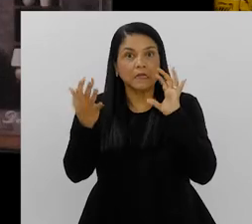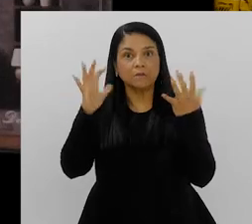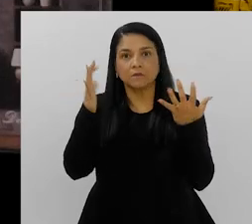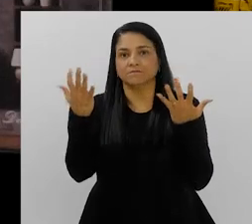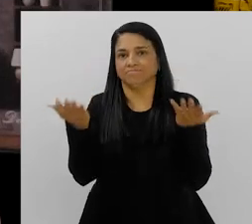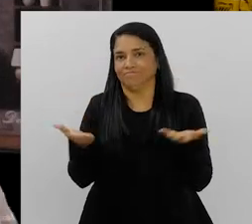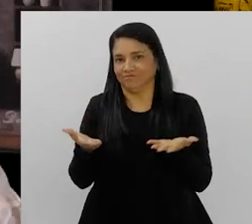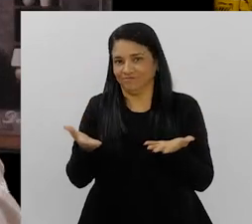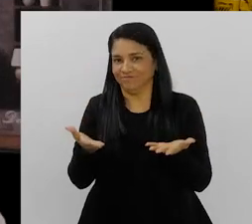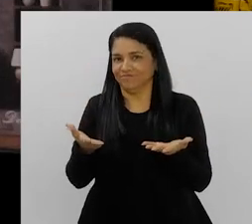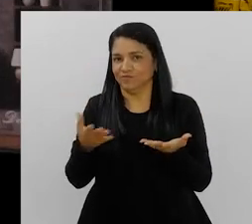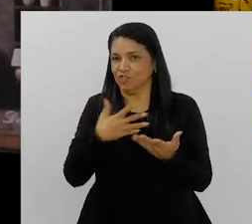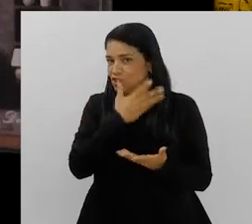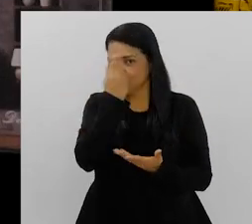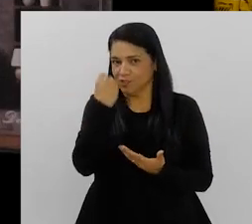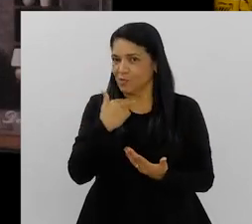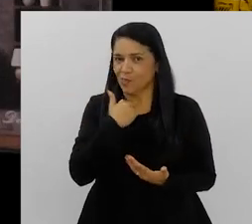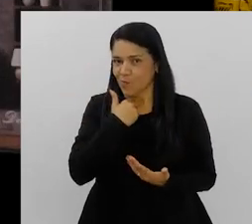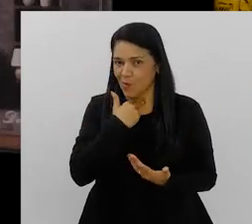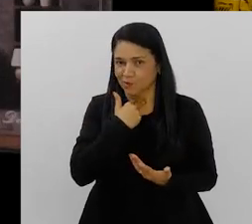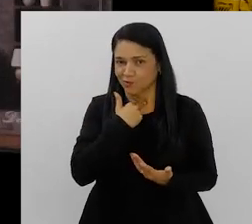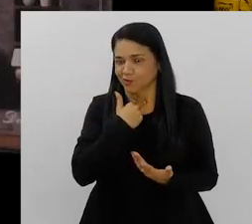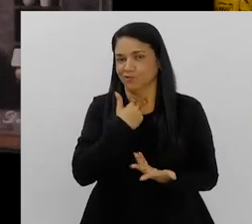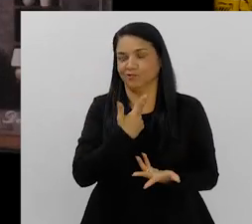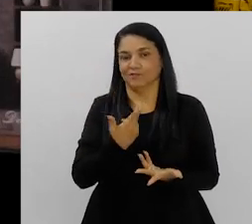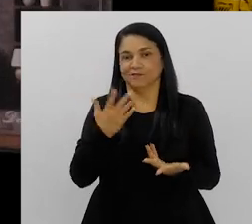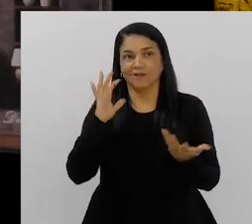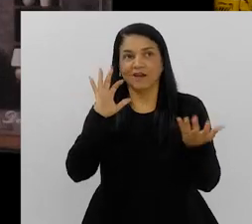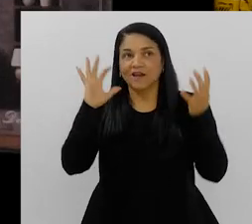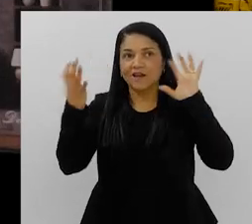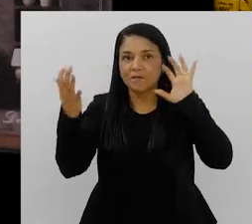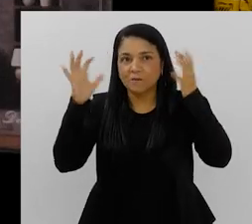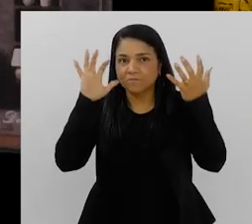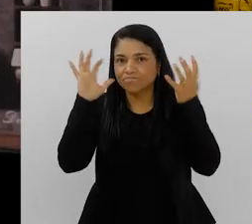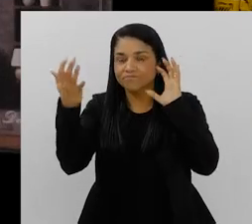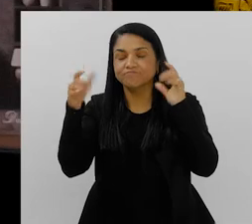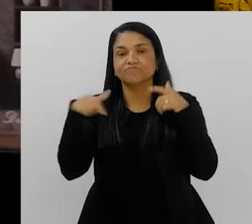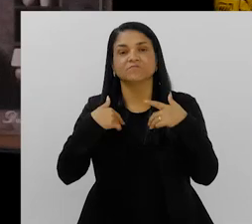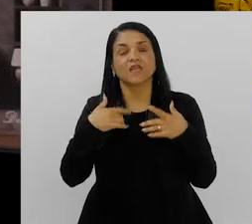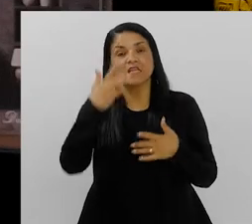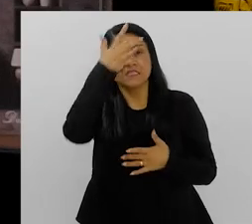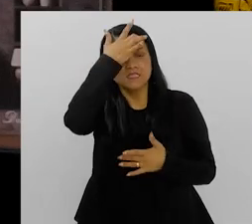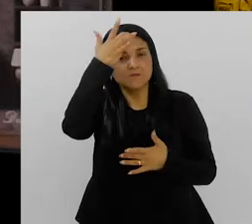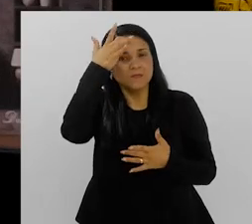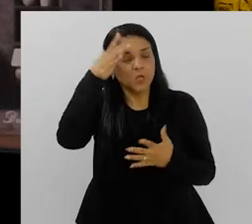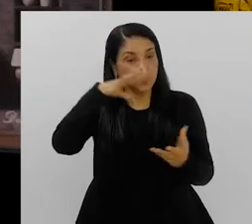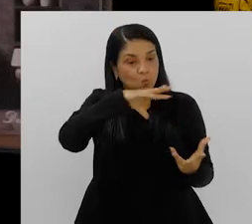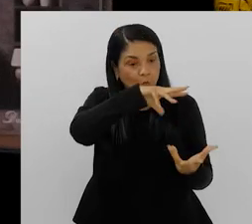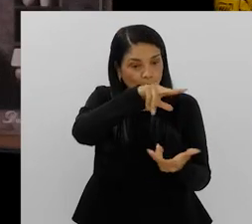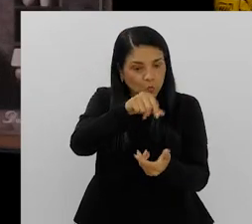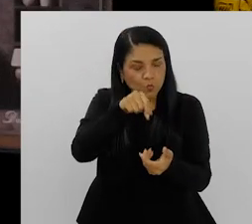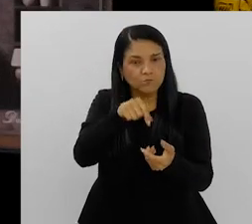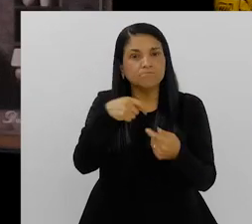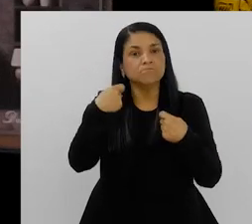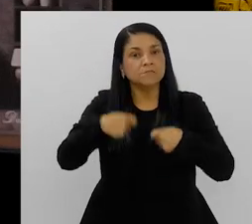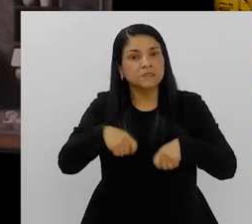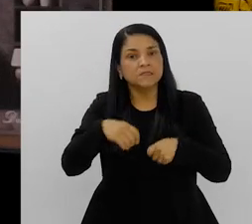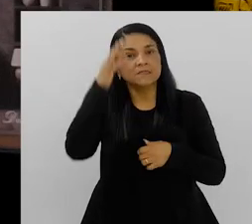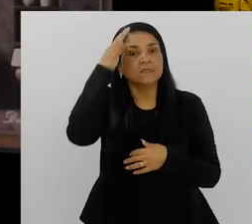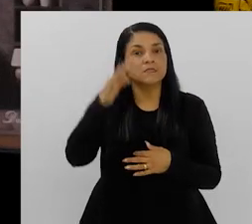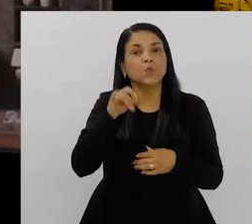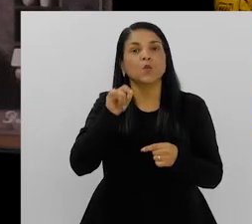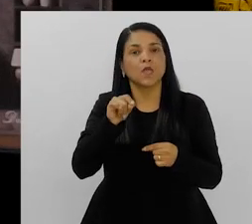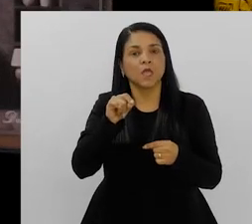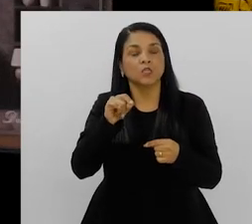clima, né? Também não podemos esquecer do clima. Então, a saúde mental a nível global, assim, a gente precisa entender que ela